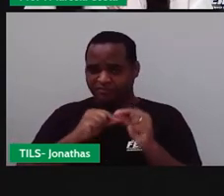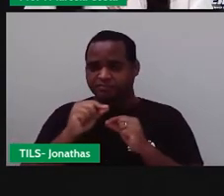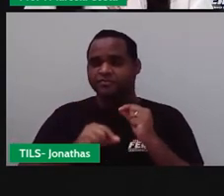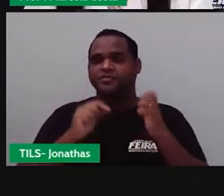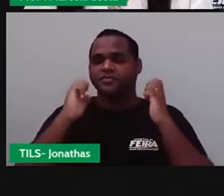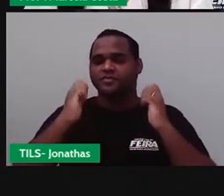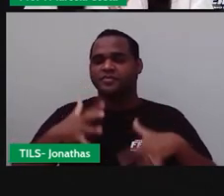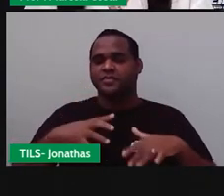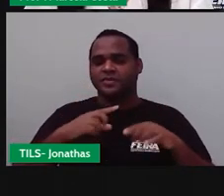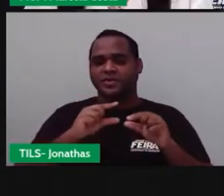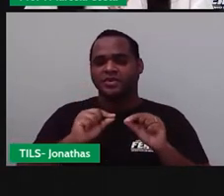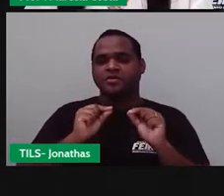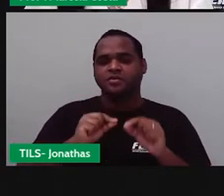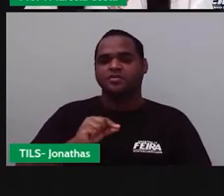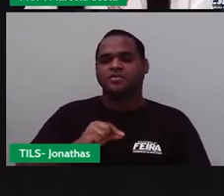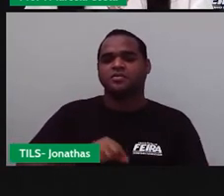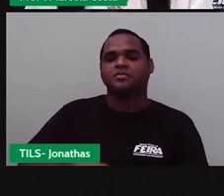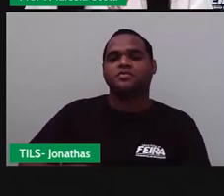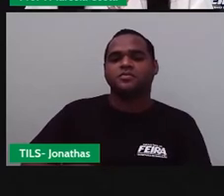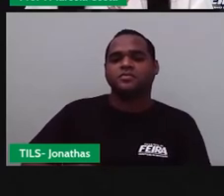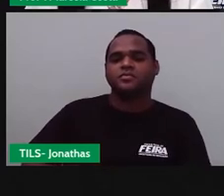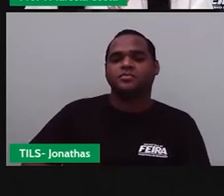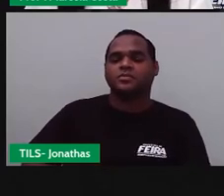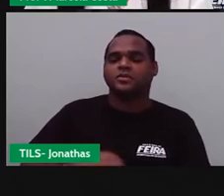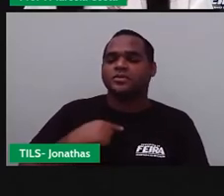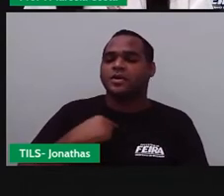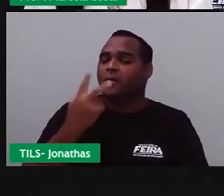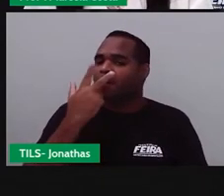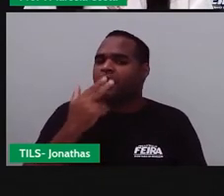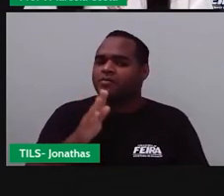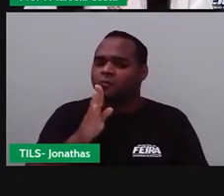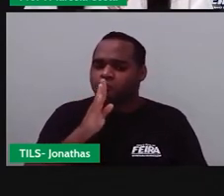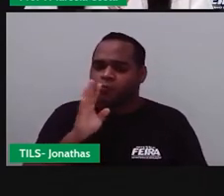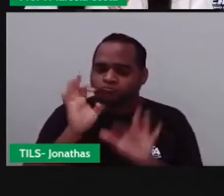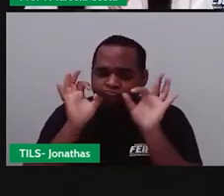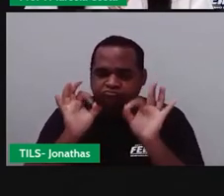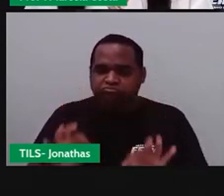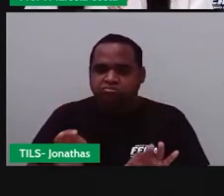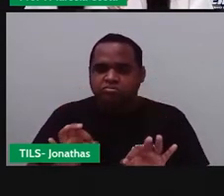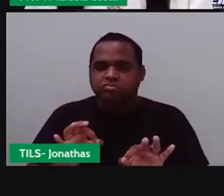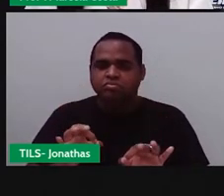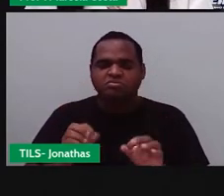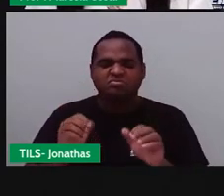boa ocasião de ficar, ó, calada, Silvete? Eu vou lá falar com ele.